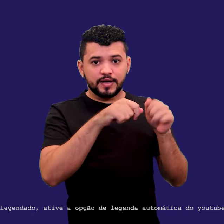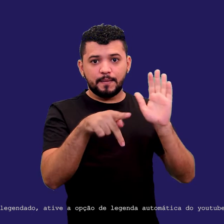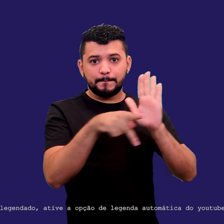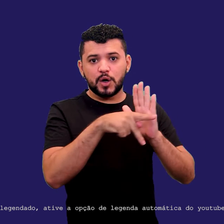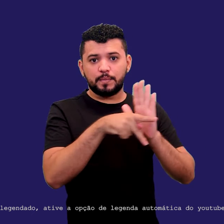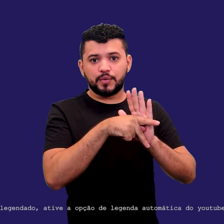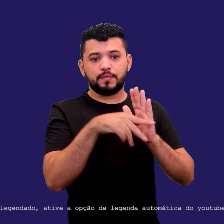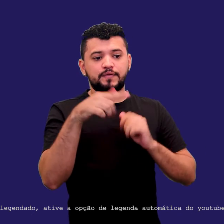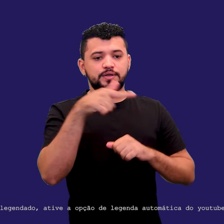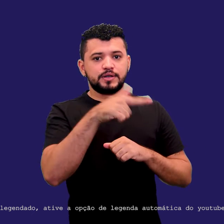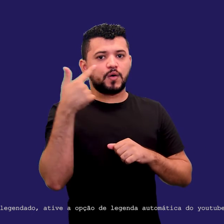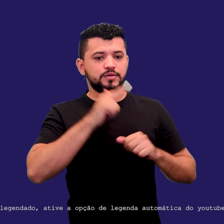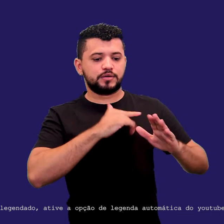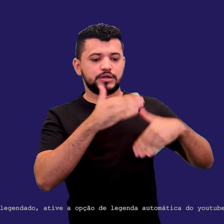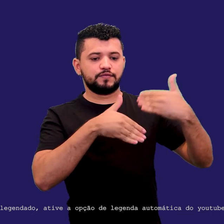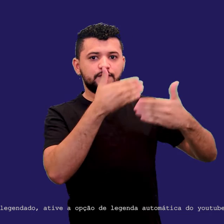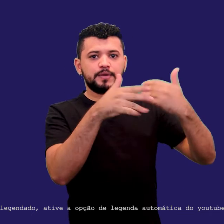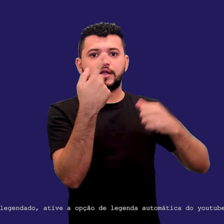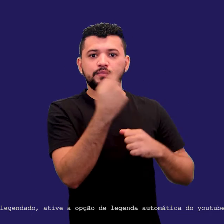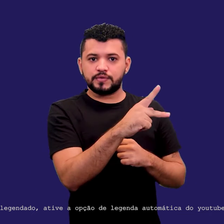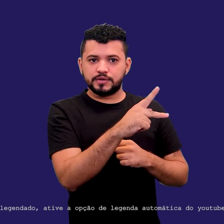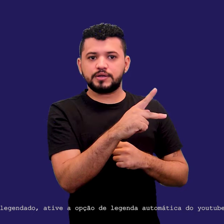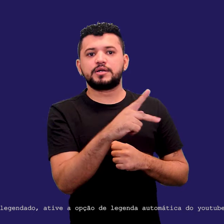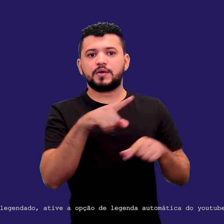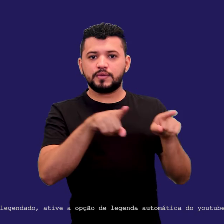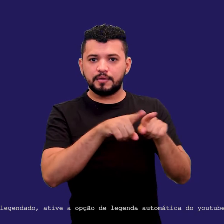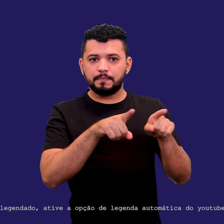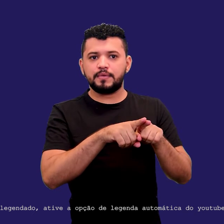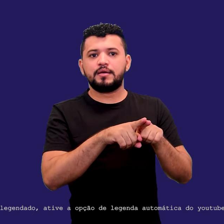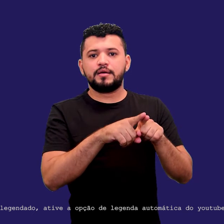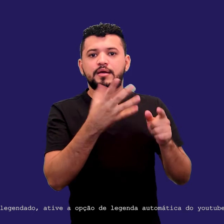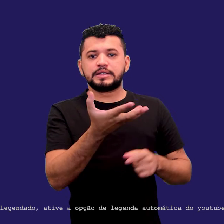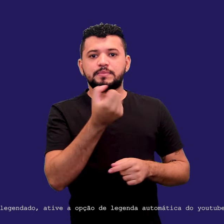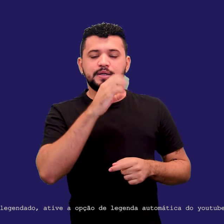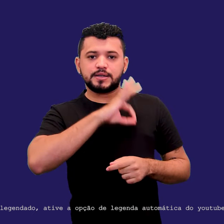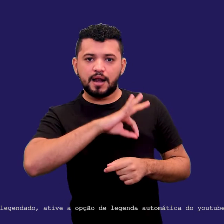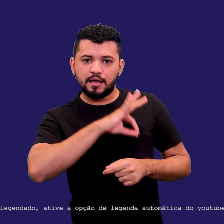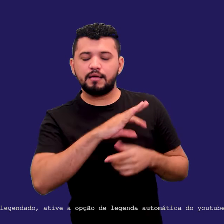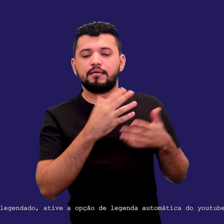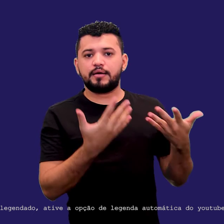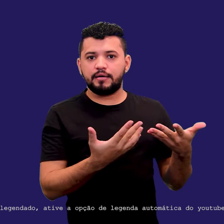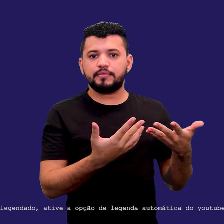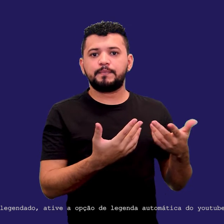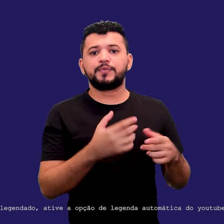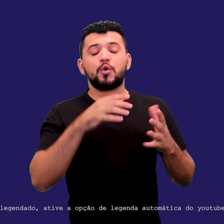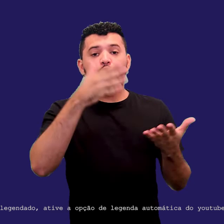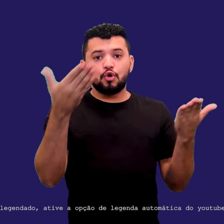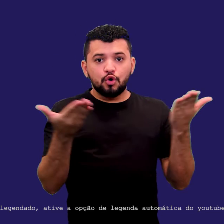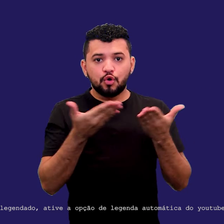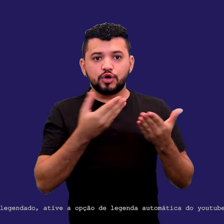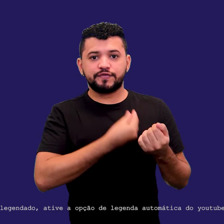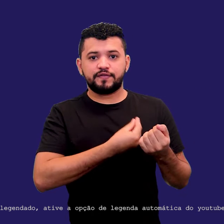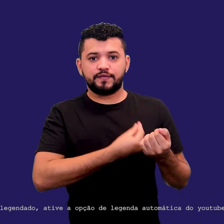desenvolvimento, para o seu sustento, obviamente, hoje o mundo, ele vive em função de uma troca, de uma troca, né, de